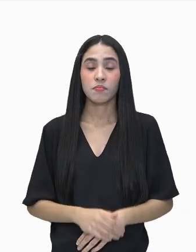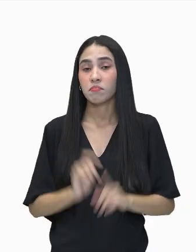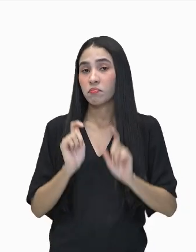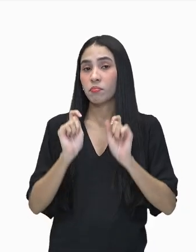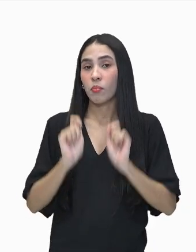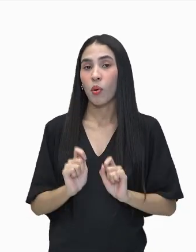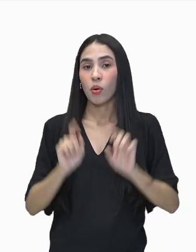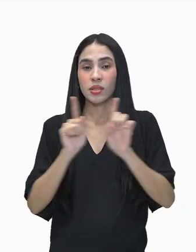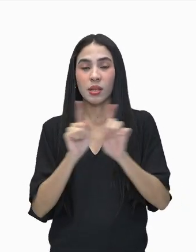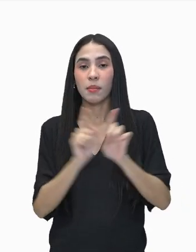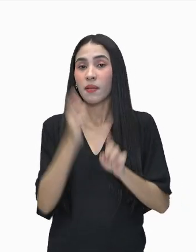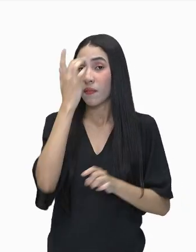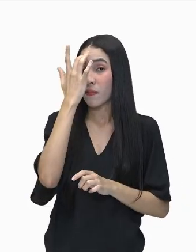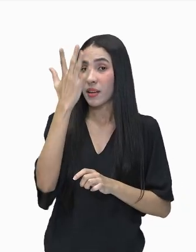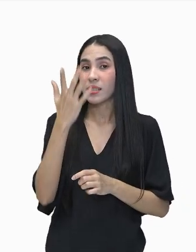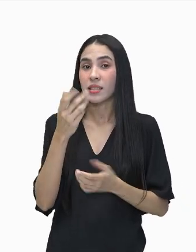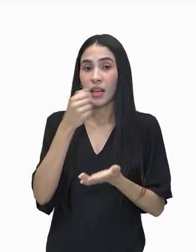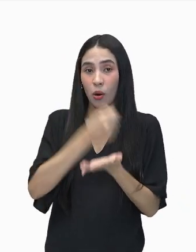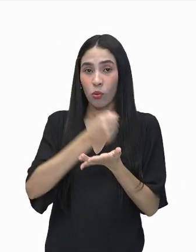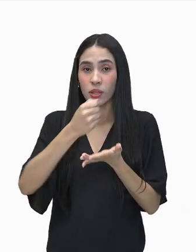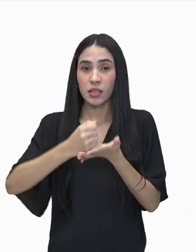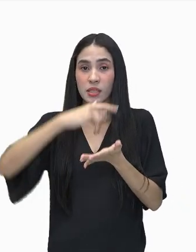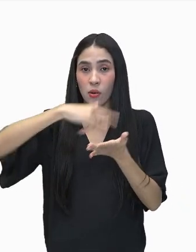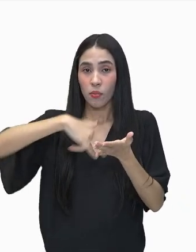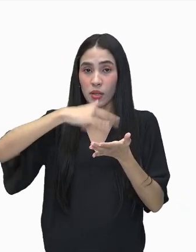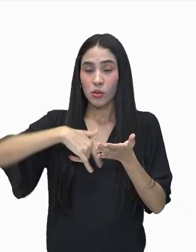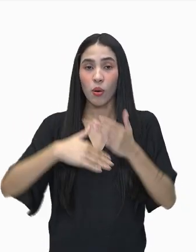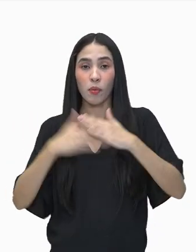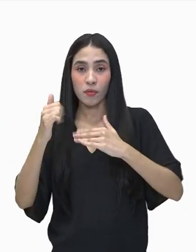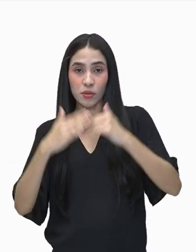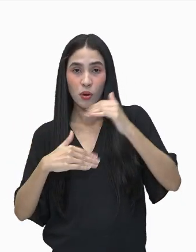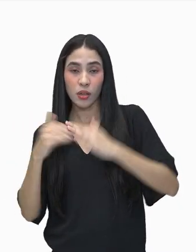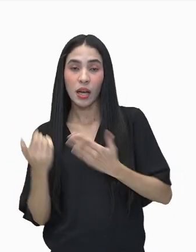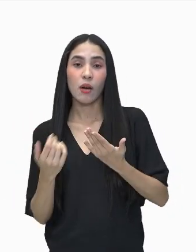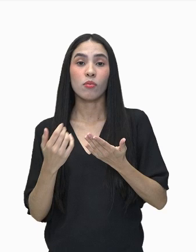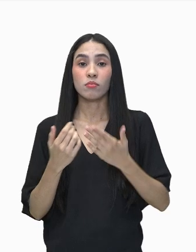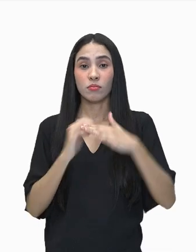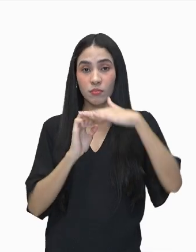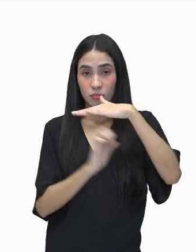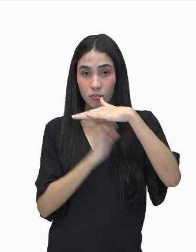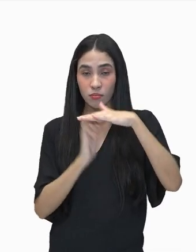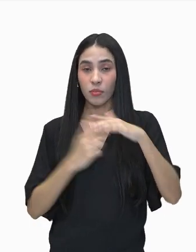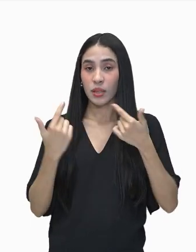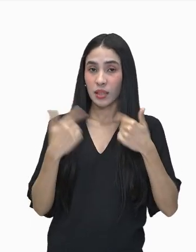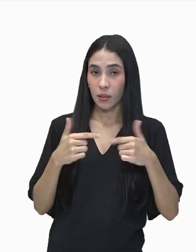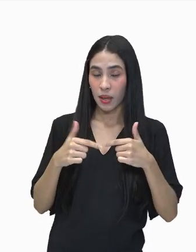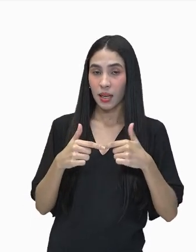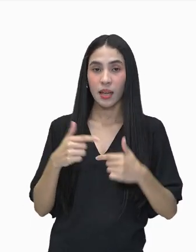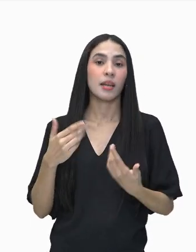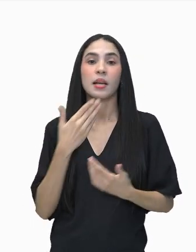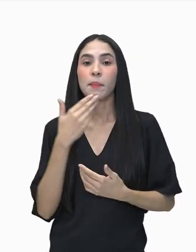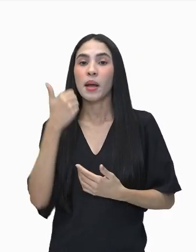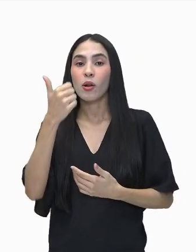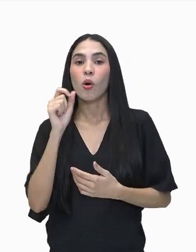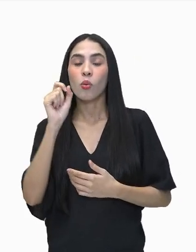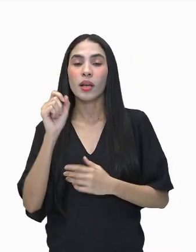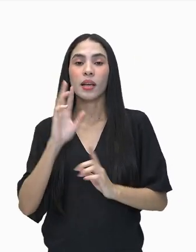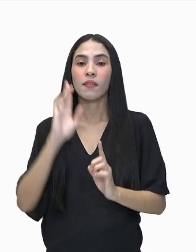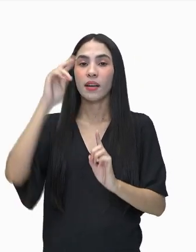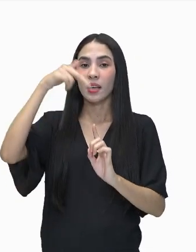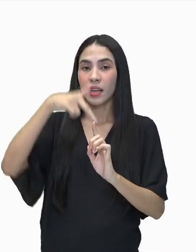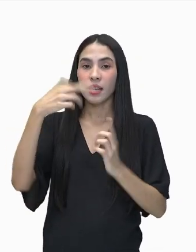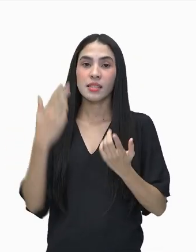facilitar a contratação desses trabalhadores, o que faz com que, então, nós tenhamos como referência